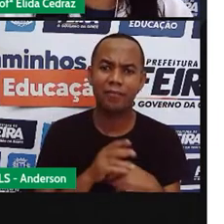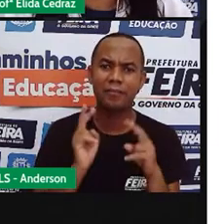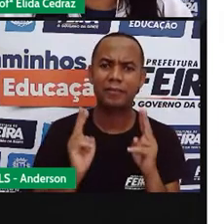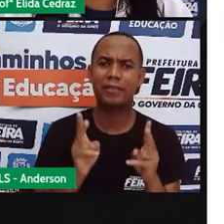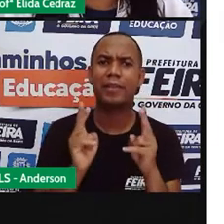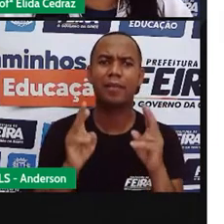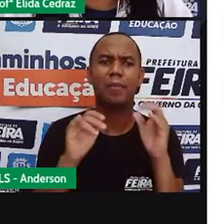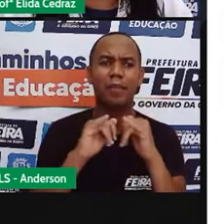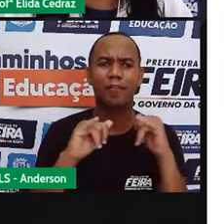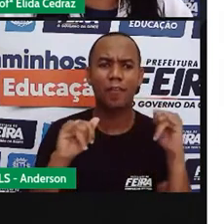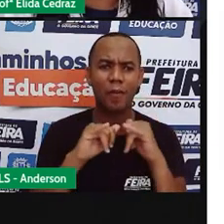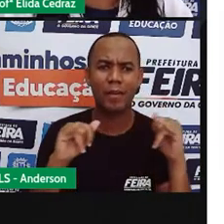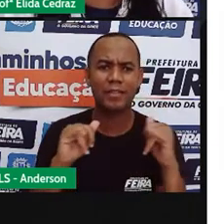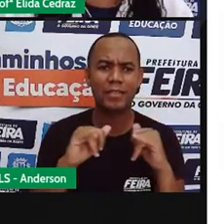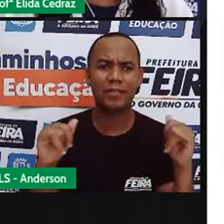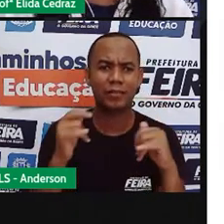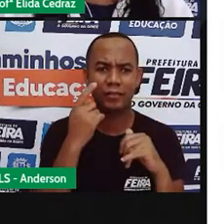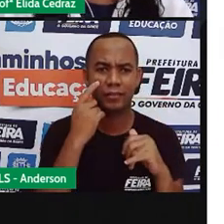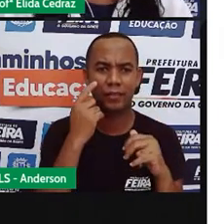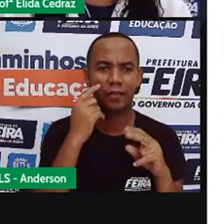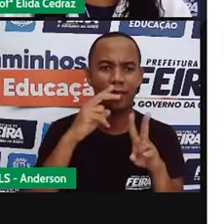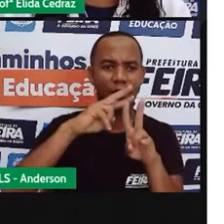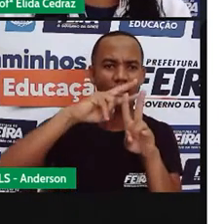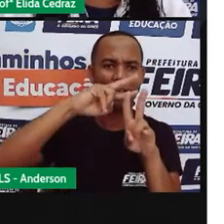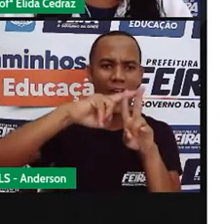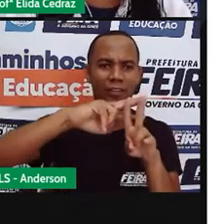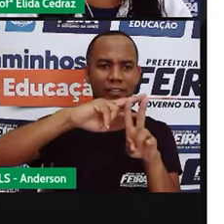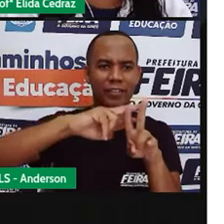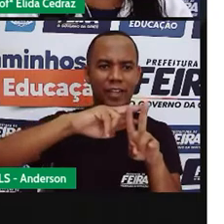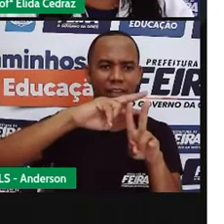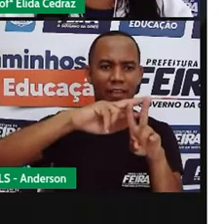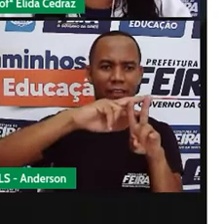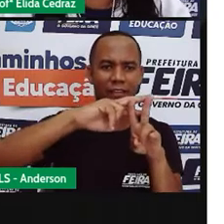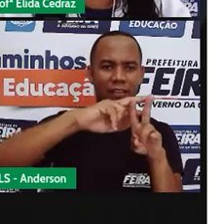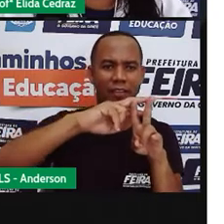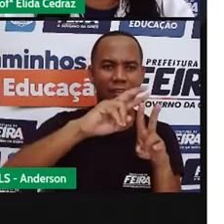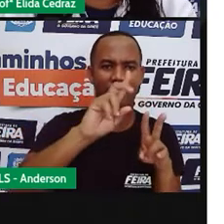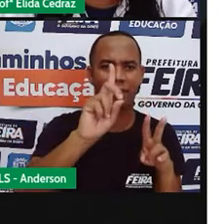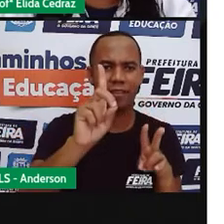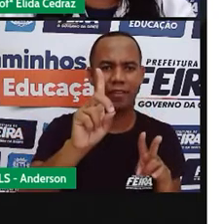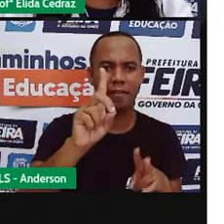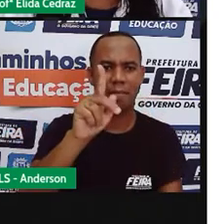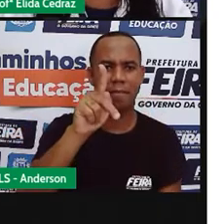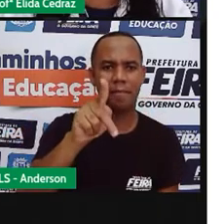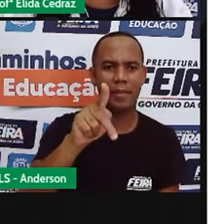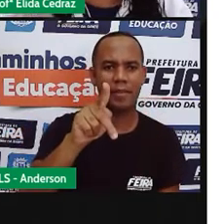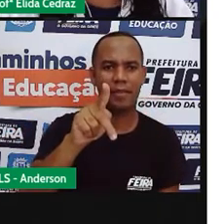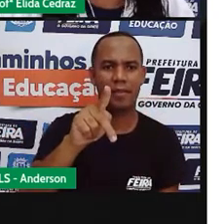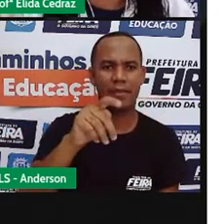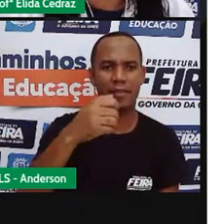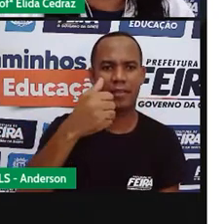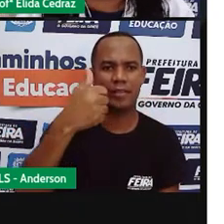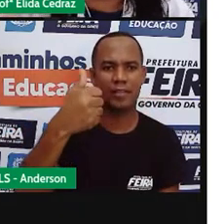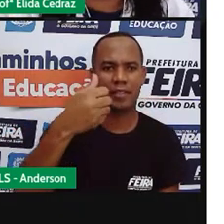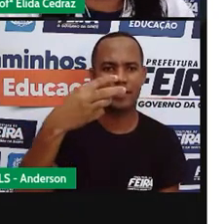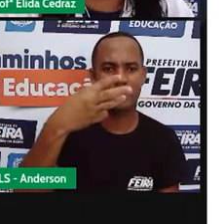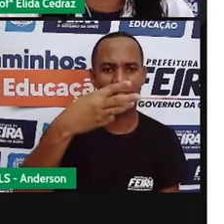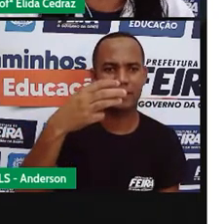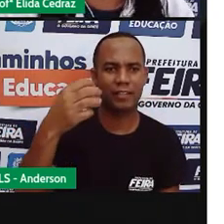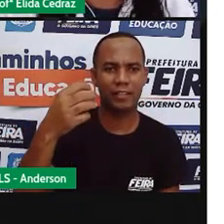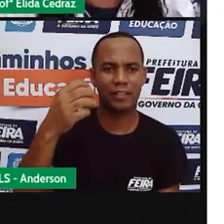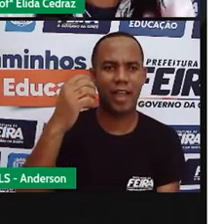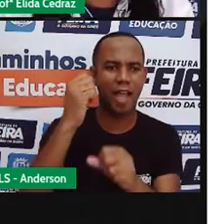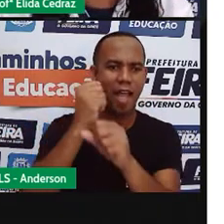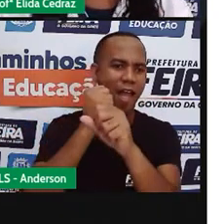vê muito nas redes sociais, não é isso? Quando a gente quer chamar a atenção de alguém, de alguma coisa, para alguma coisa, a gente sobe uma hashtag.